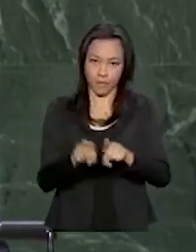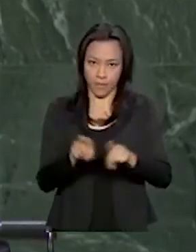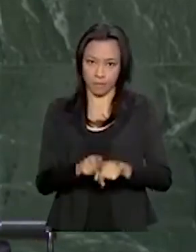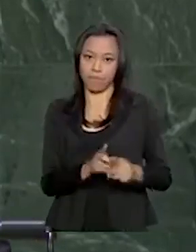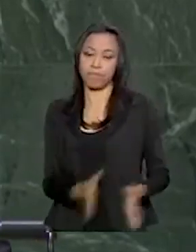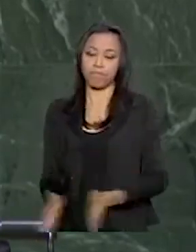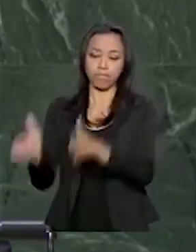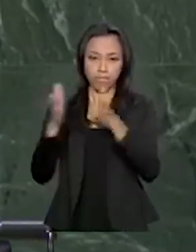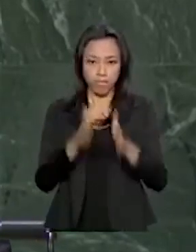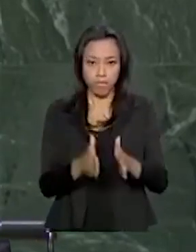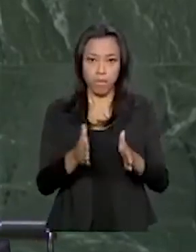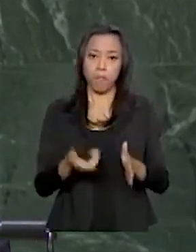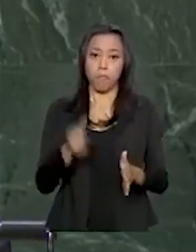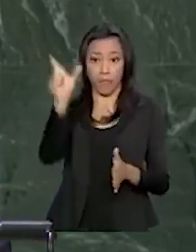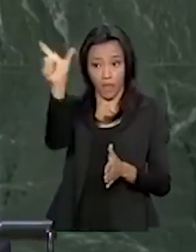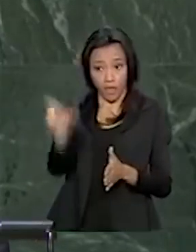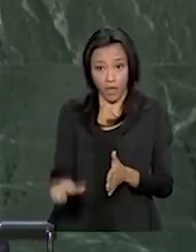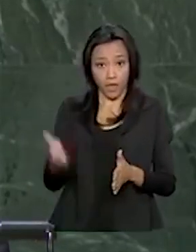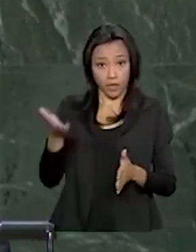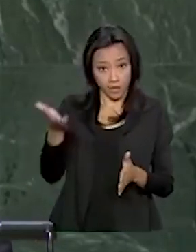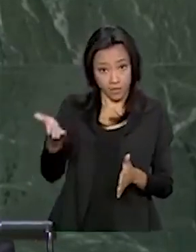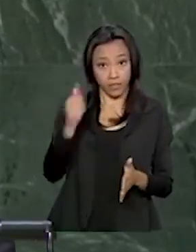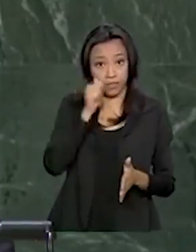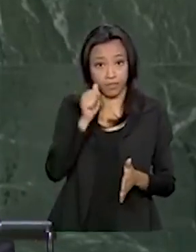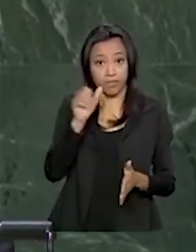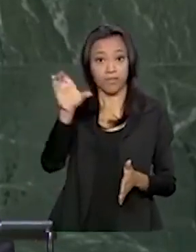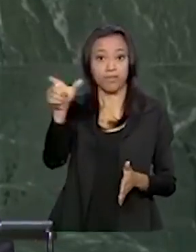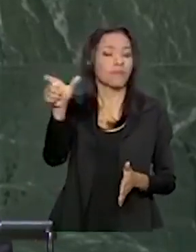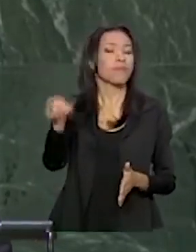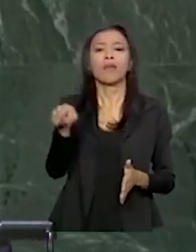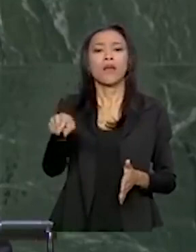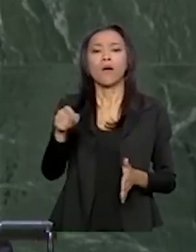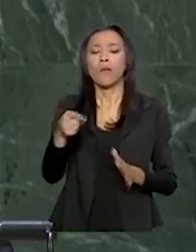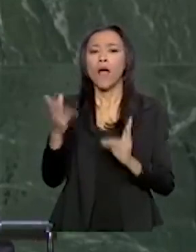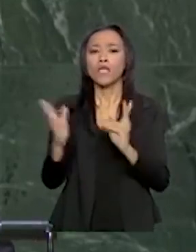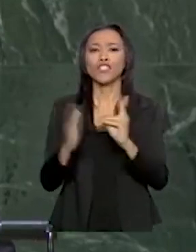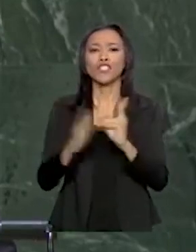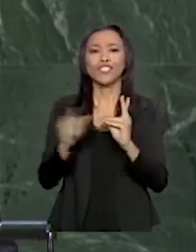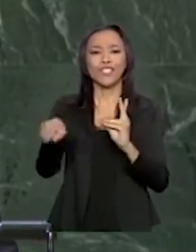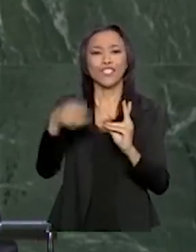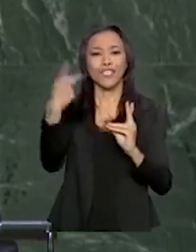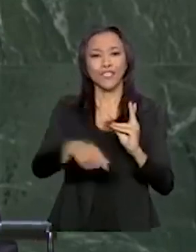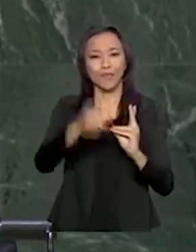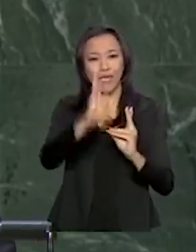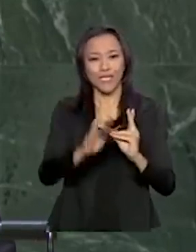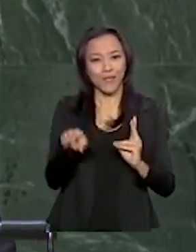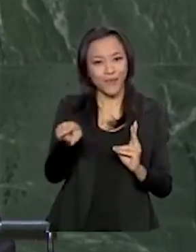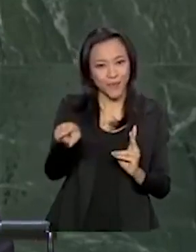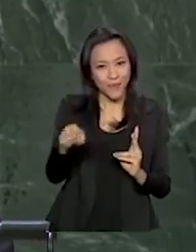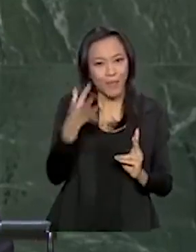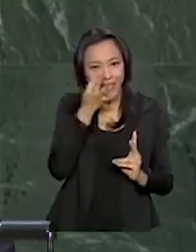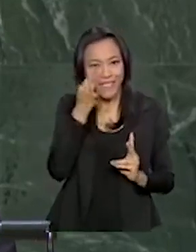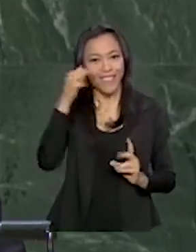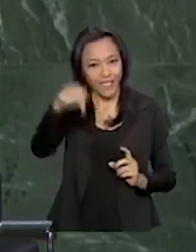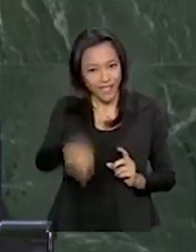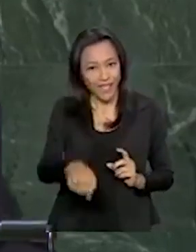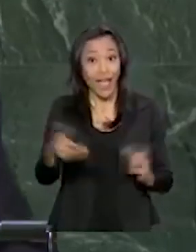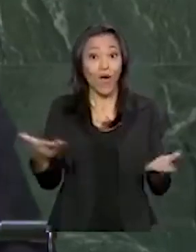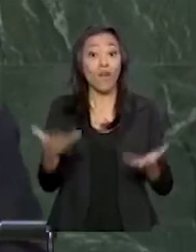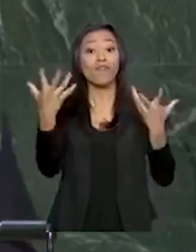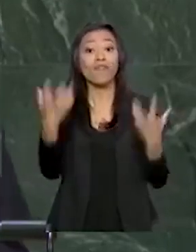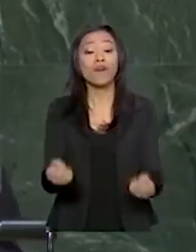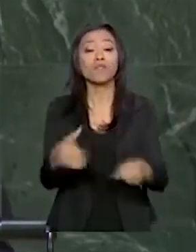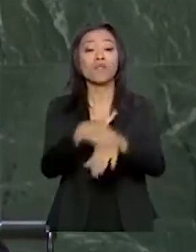Senhorita Izani Calapalo, indígena aqui presente do Brasil, agora vamos falar de